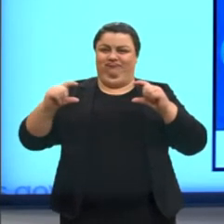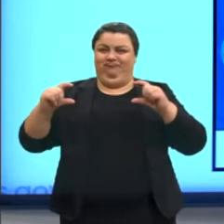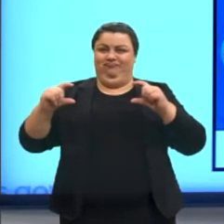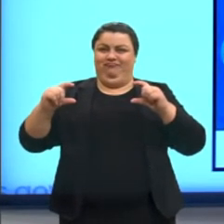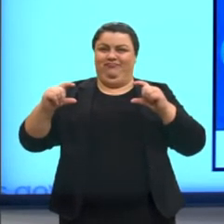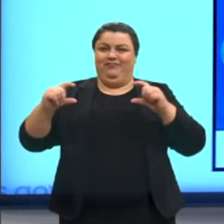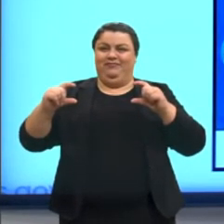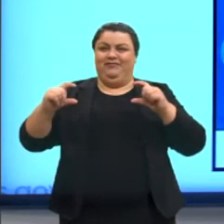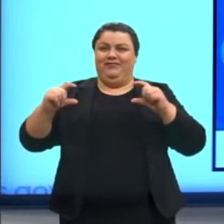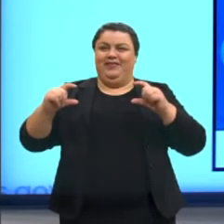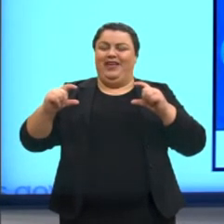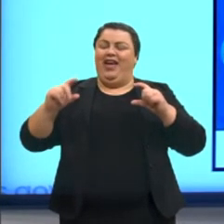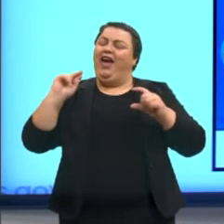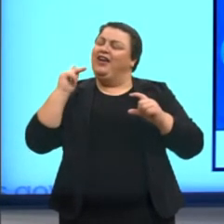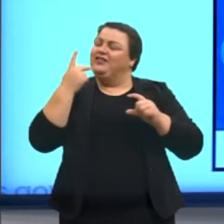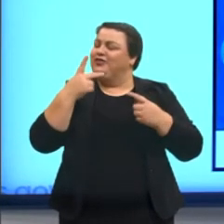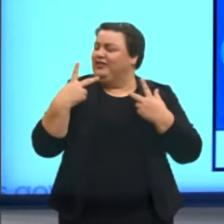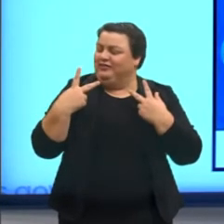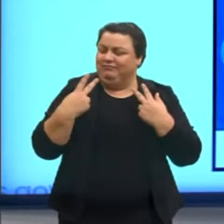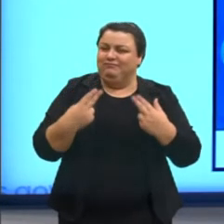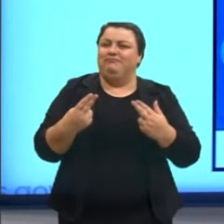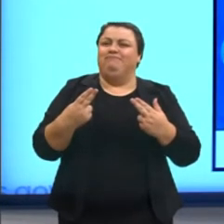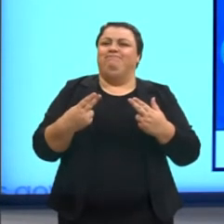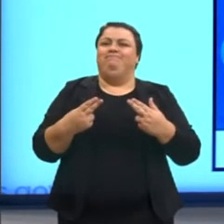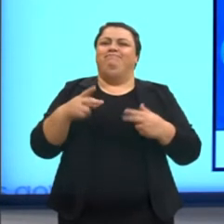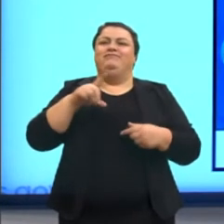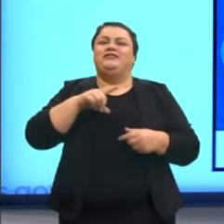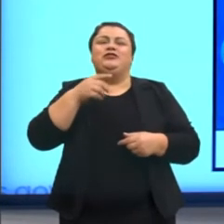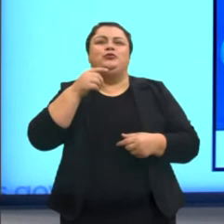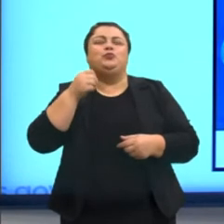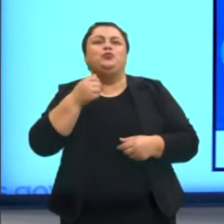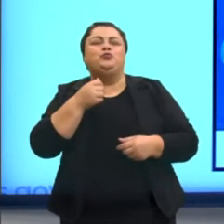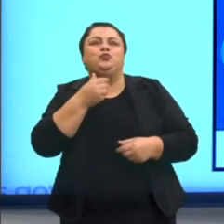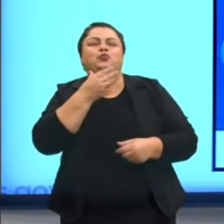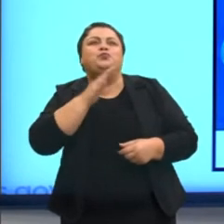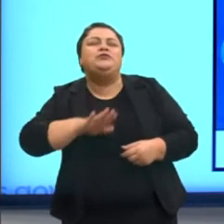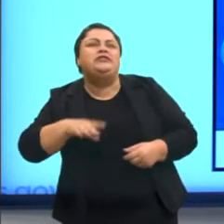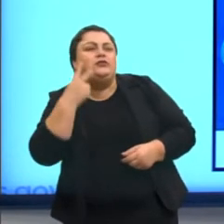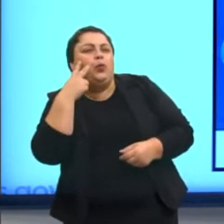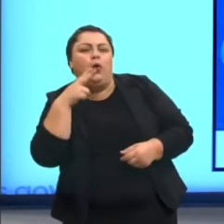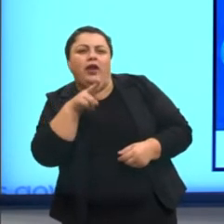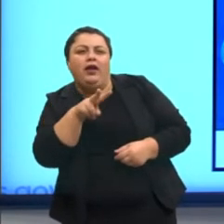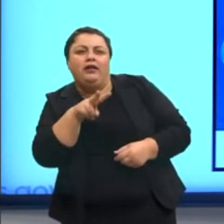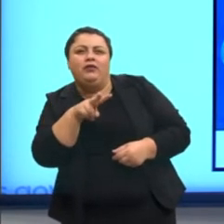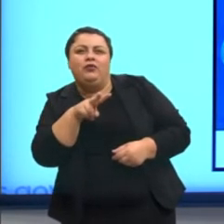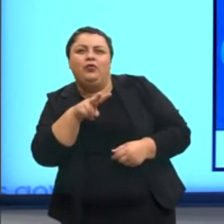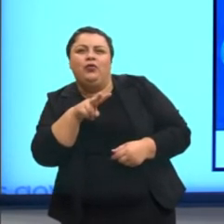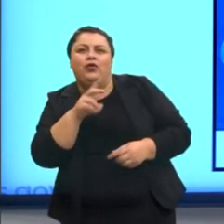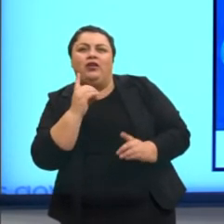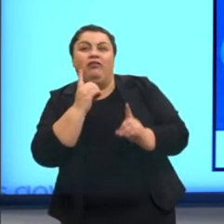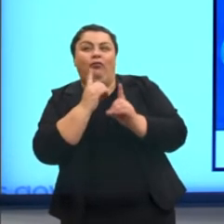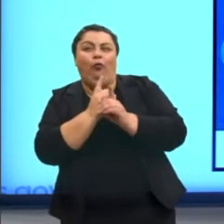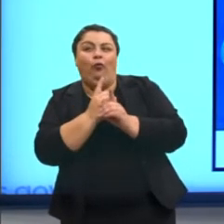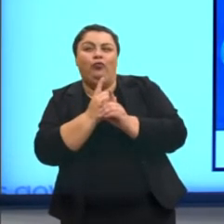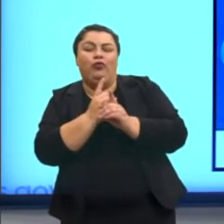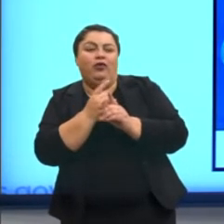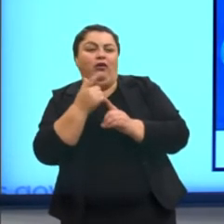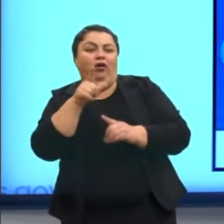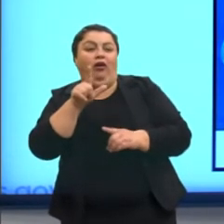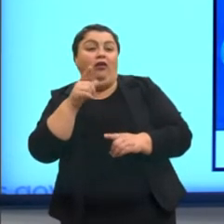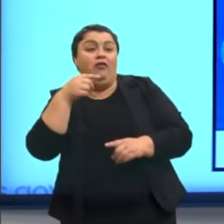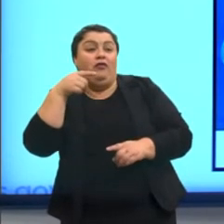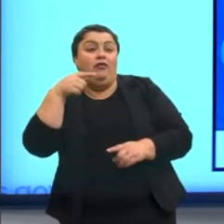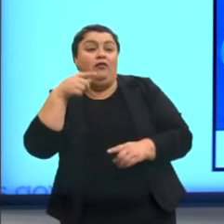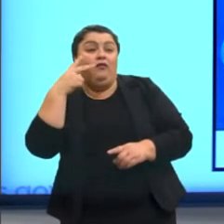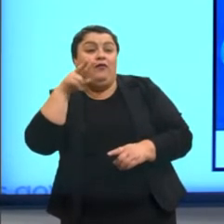A mesma história. Tem um mimiminho ali olhando e ele vê, ele conta. Vi ontem um bicho na